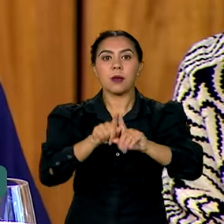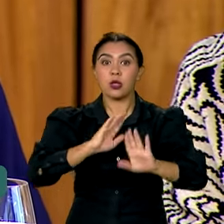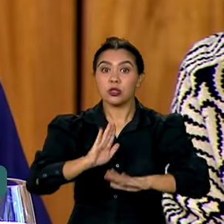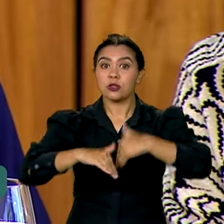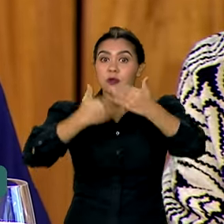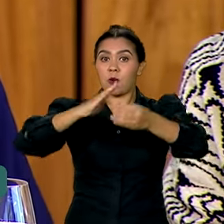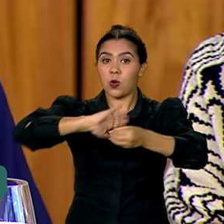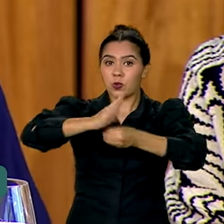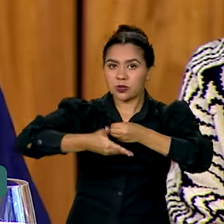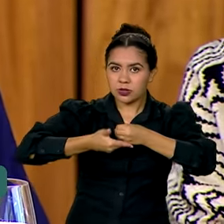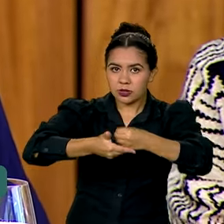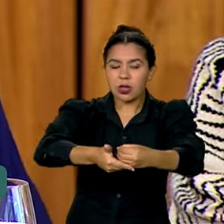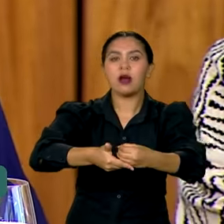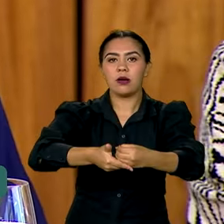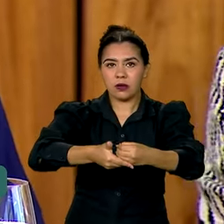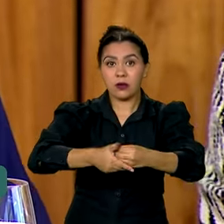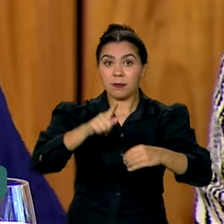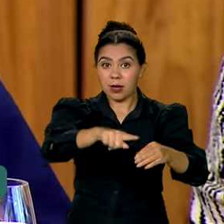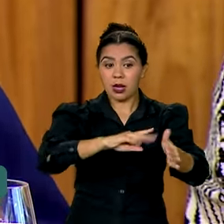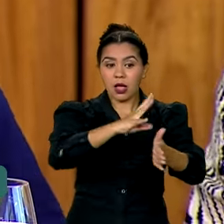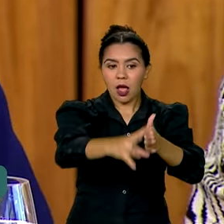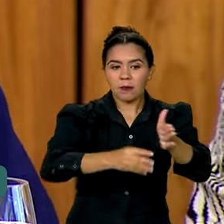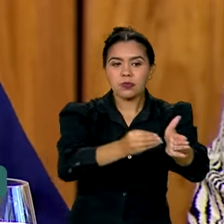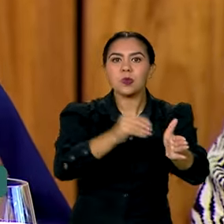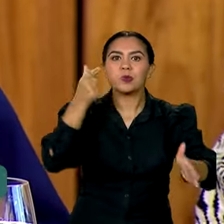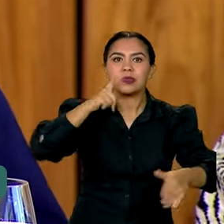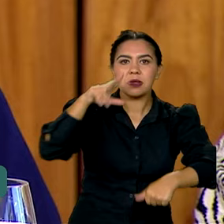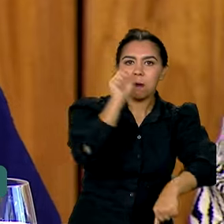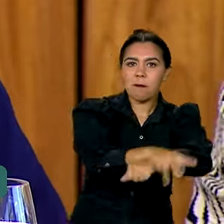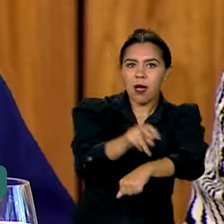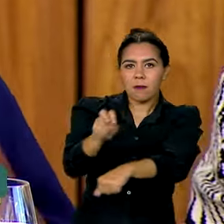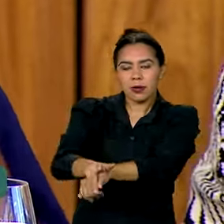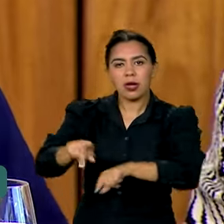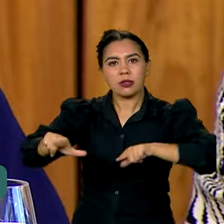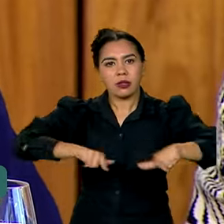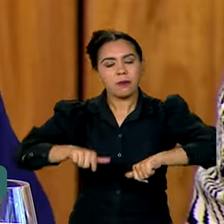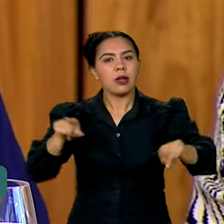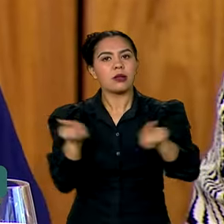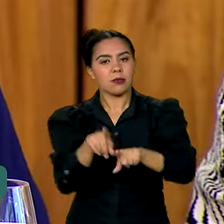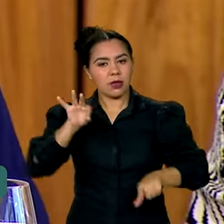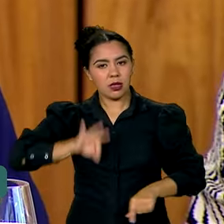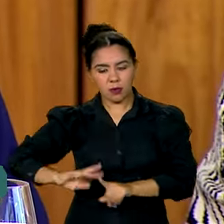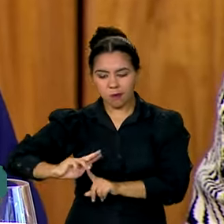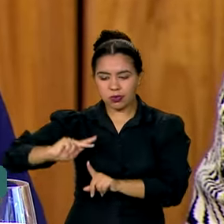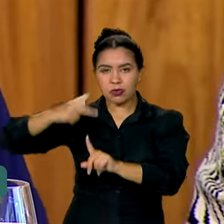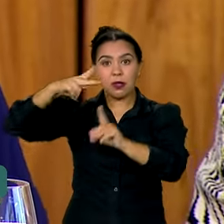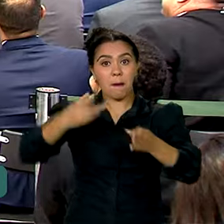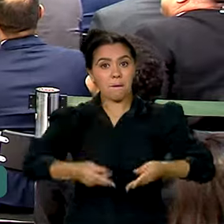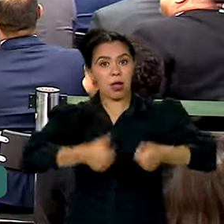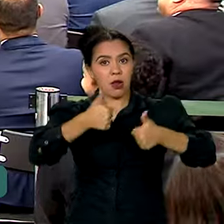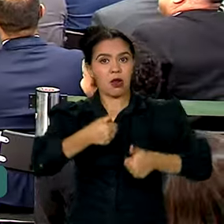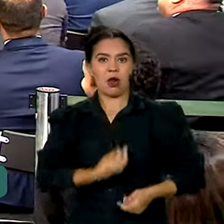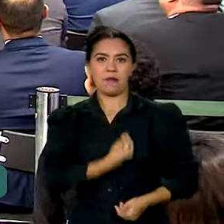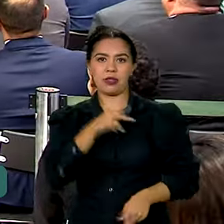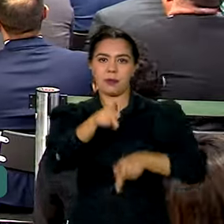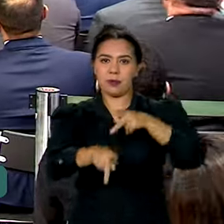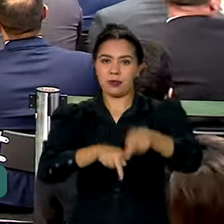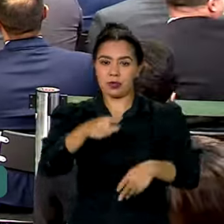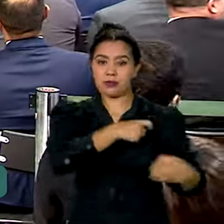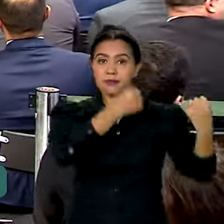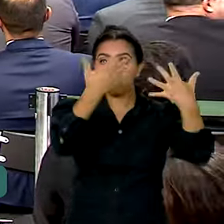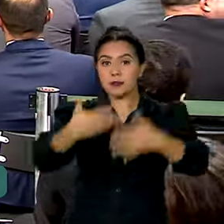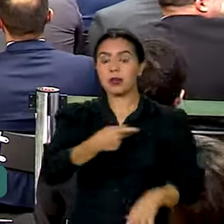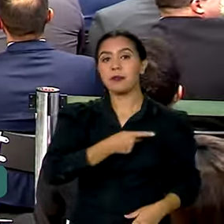sustentável para que a Amazônia gere emprego, gere renda, melhore a vida das pessoas. O presidente Lula